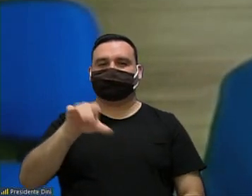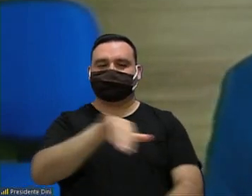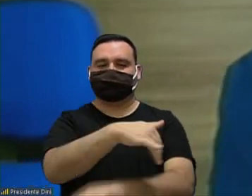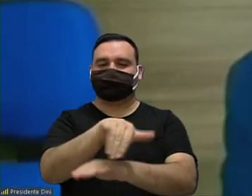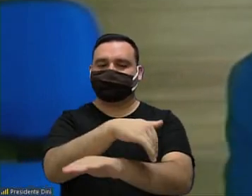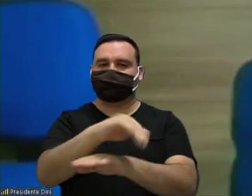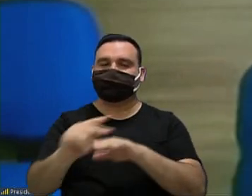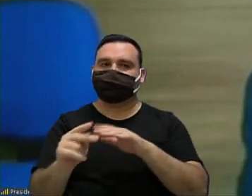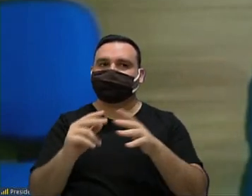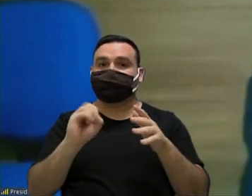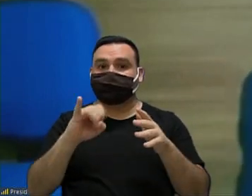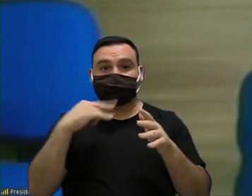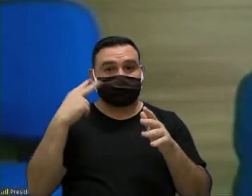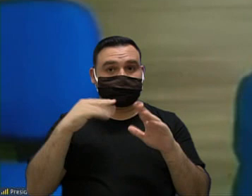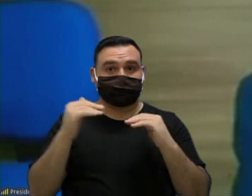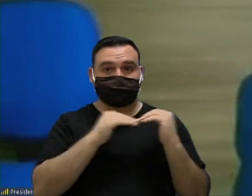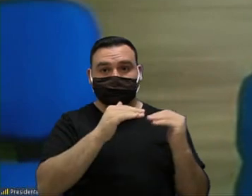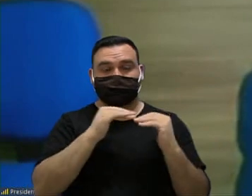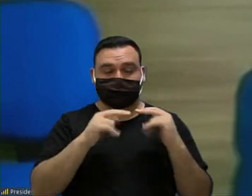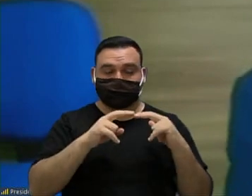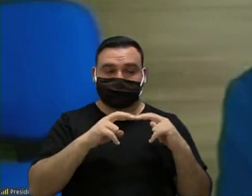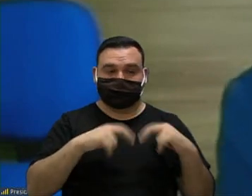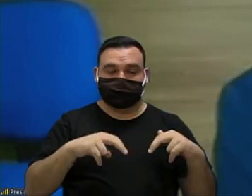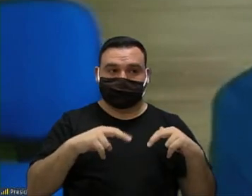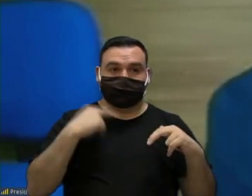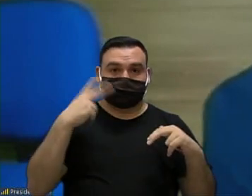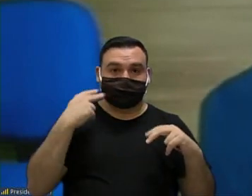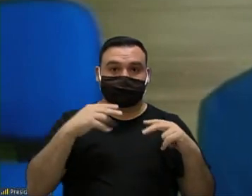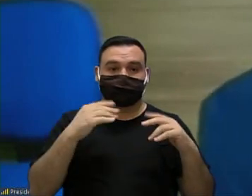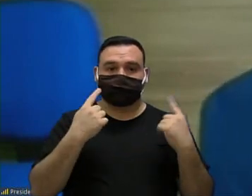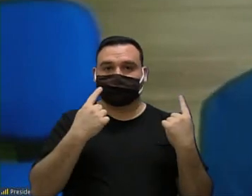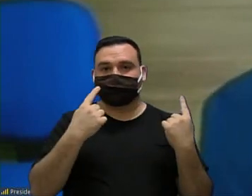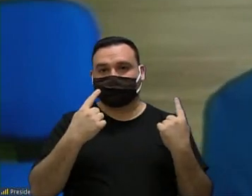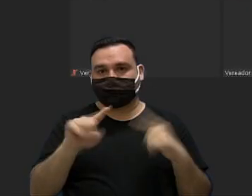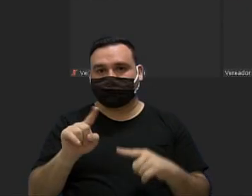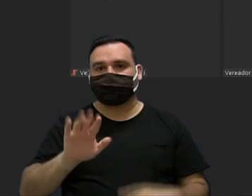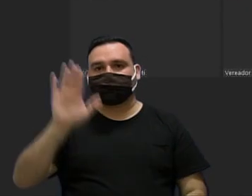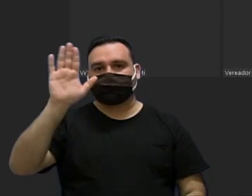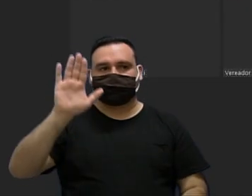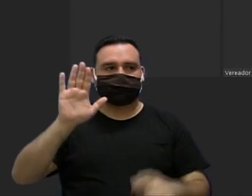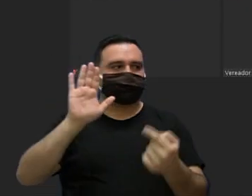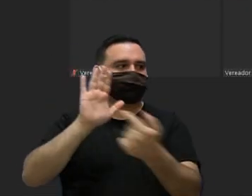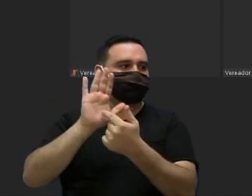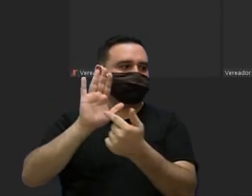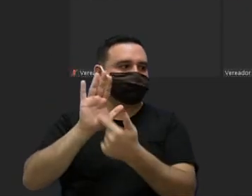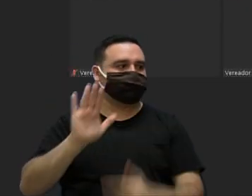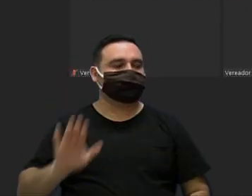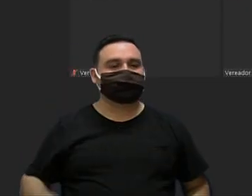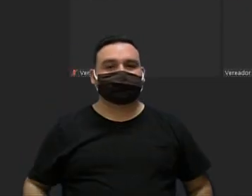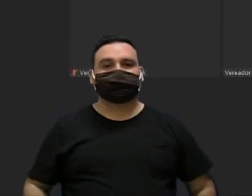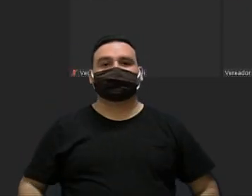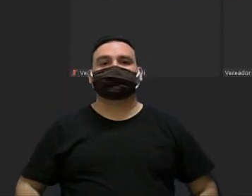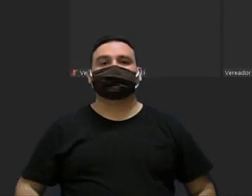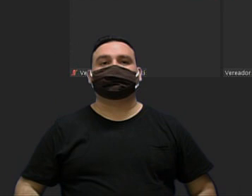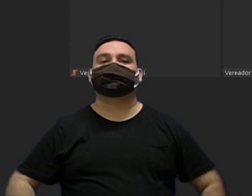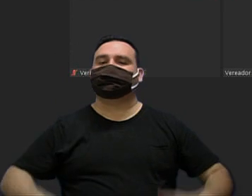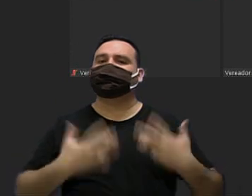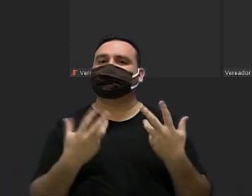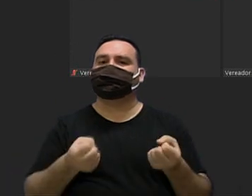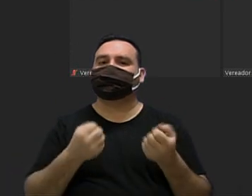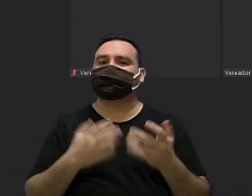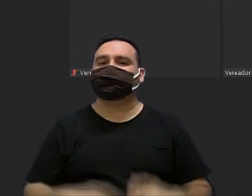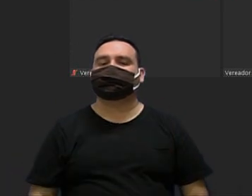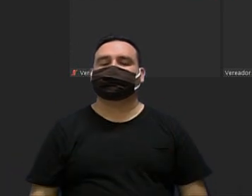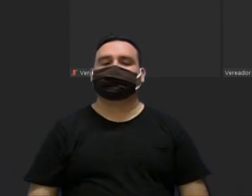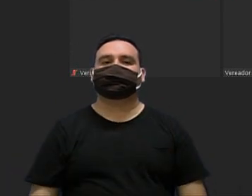os vereadores que concordam os vereadores contrários se manifestem fica aprovado